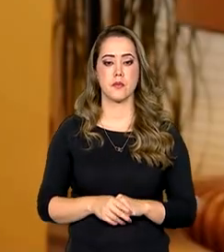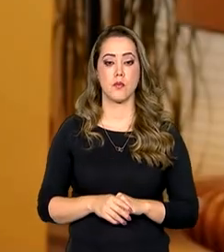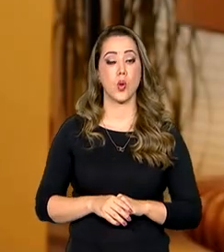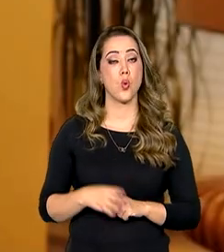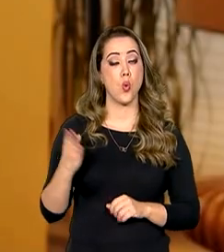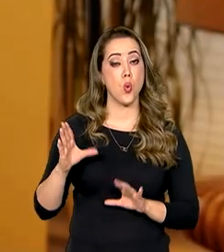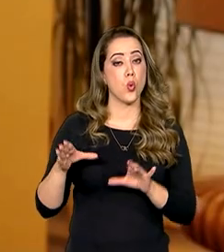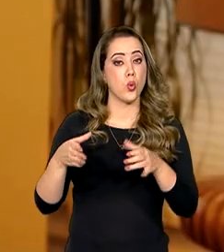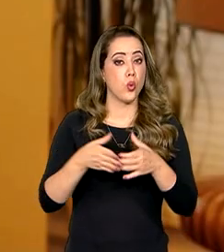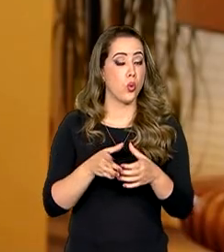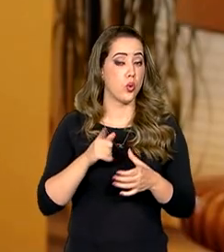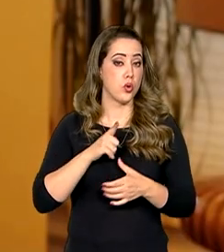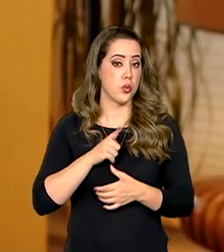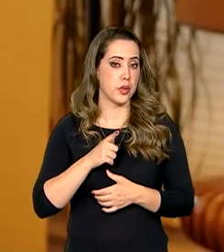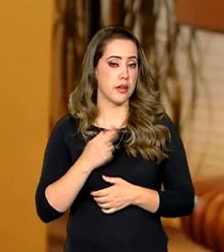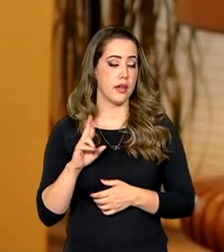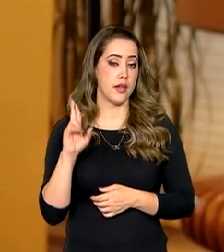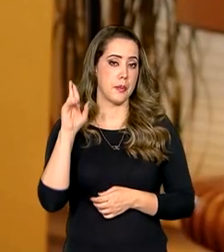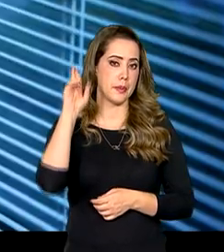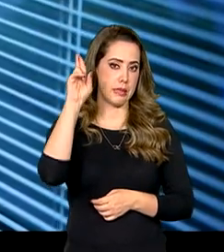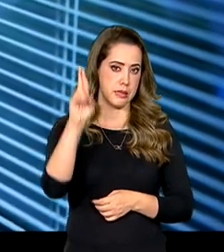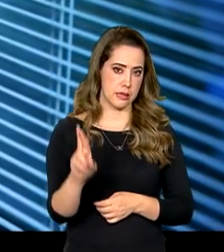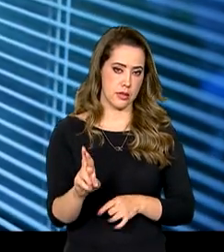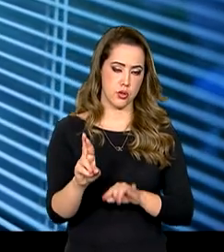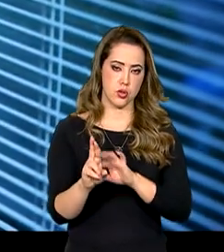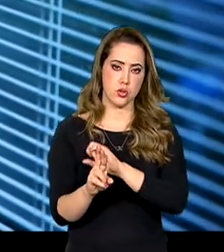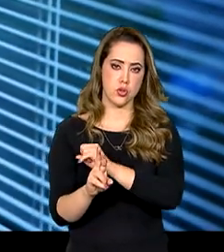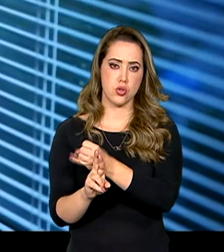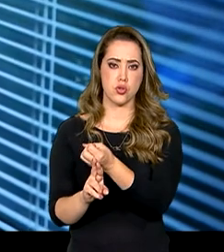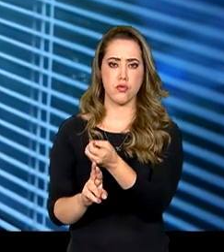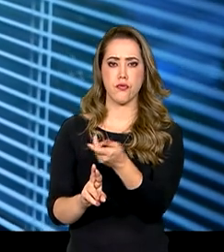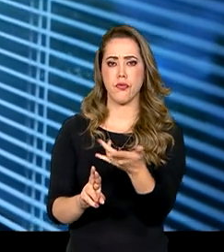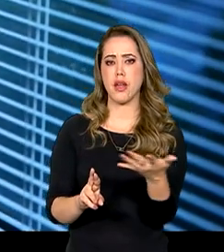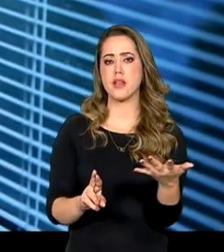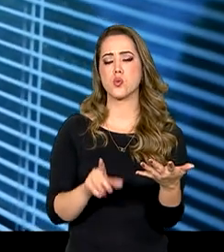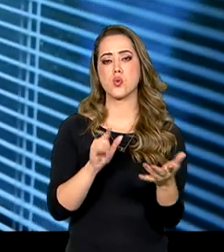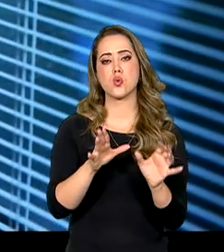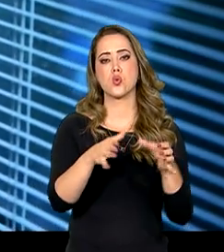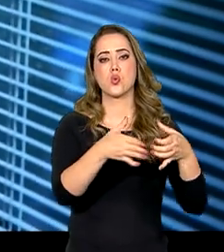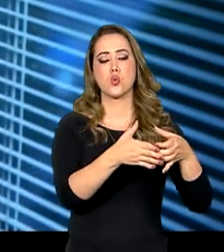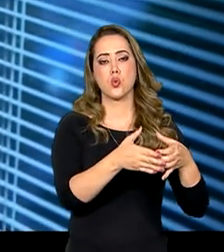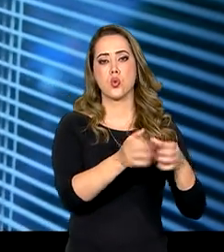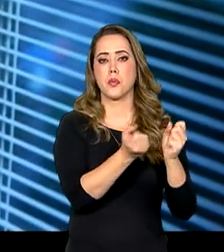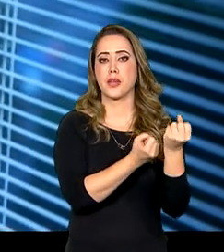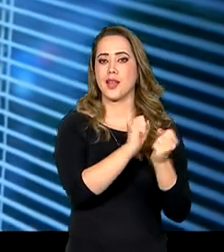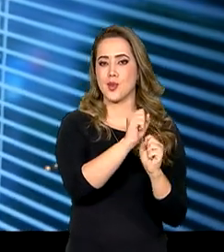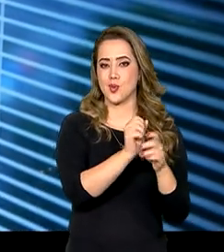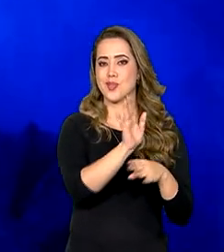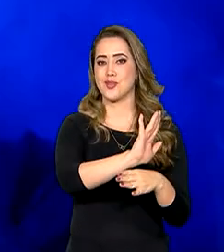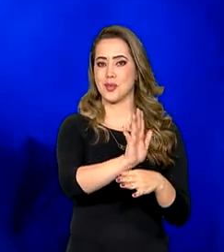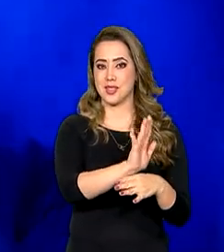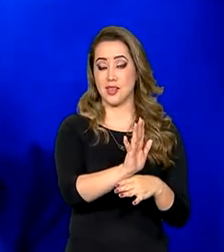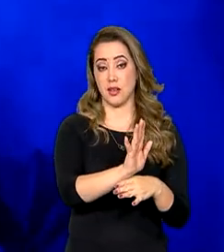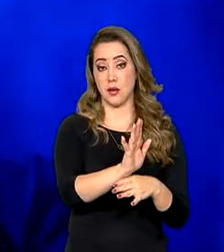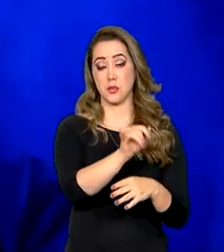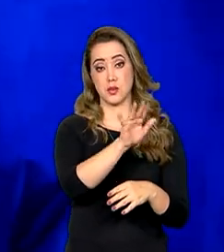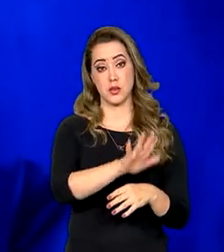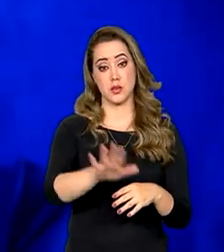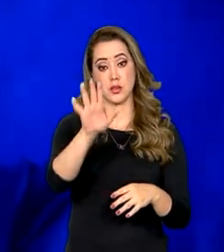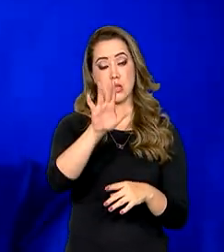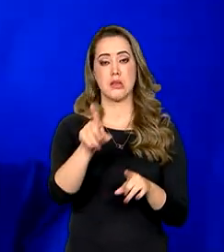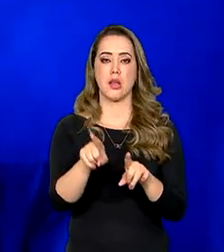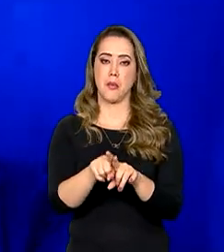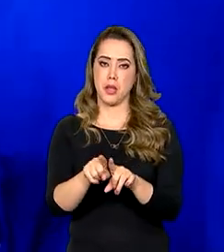colegiado, formado por representantes de diversos setores da indústria audiovisual nacional, sociedade